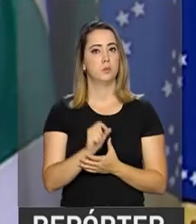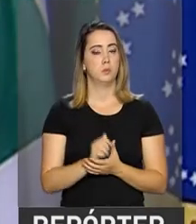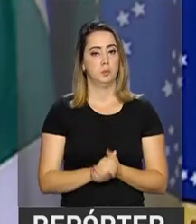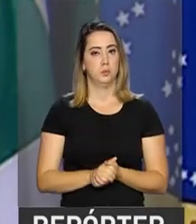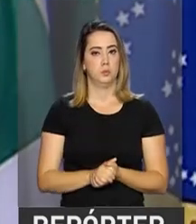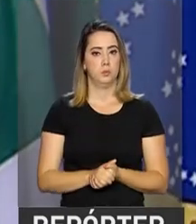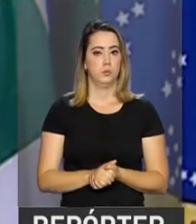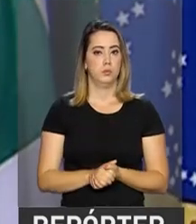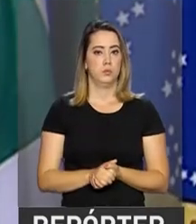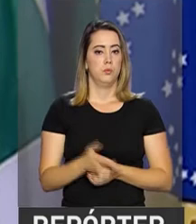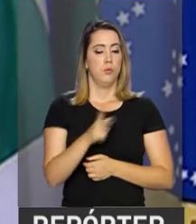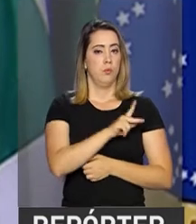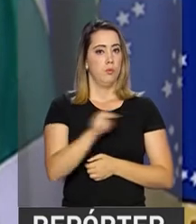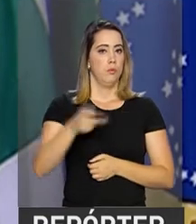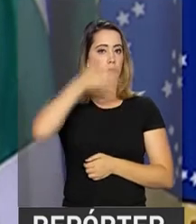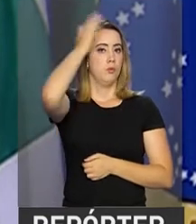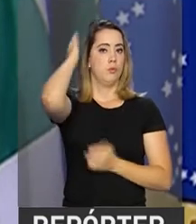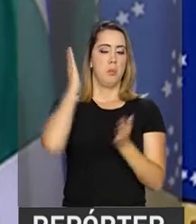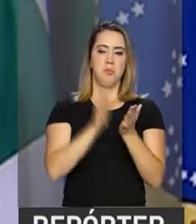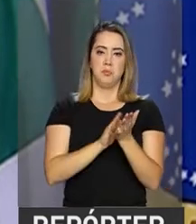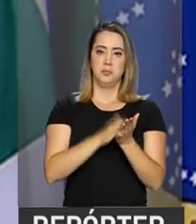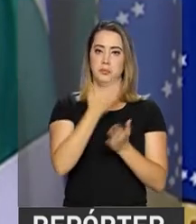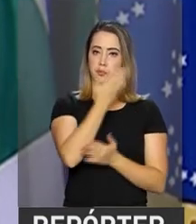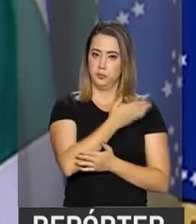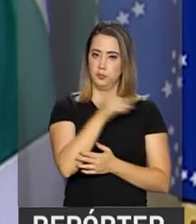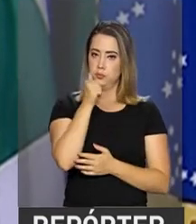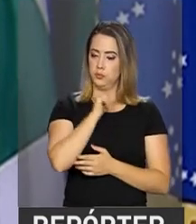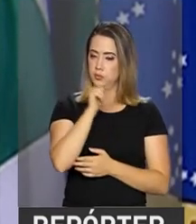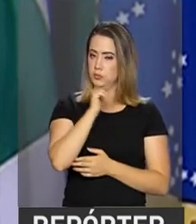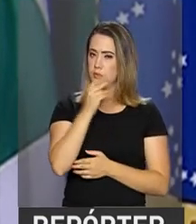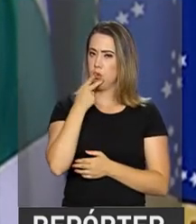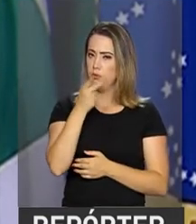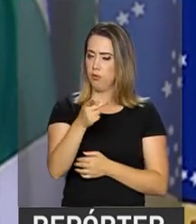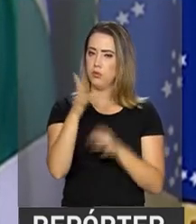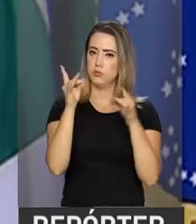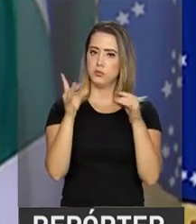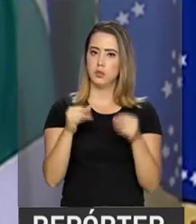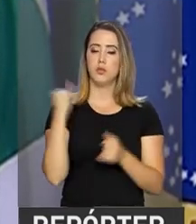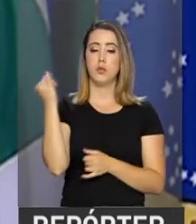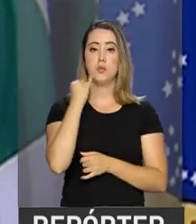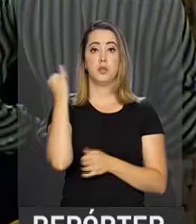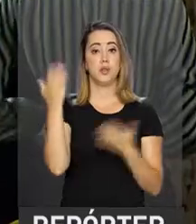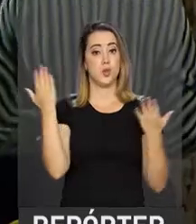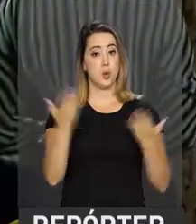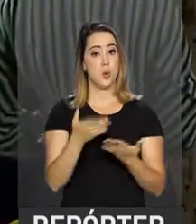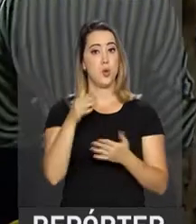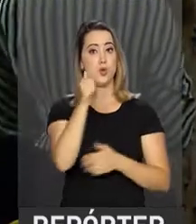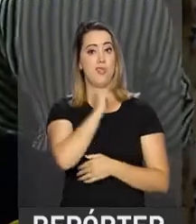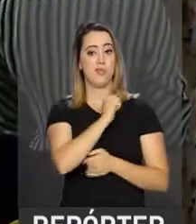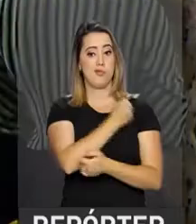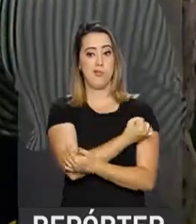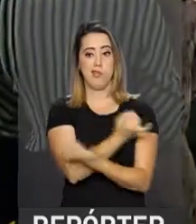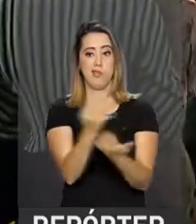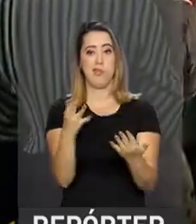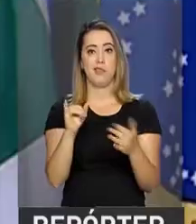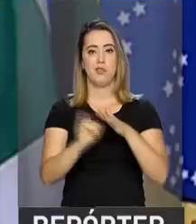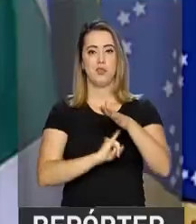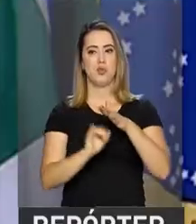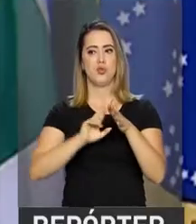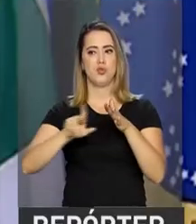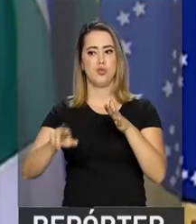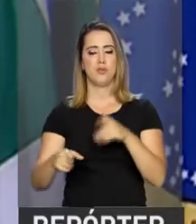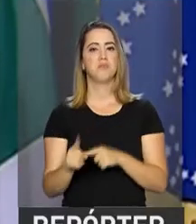O presidente Michel Temer parabenizou Raquel Dodge e destacou o papel da mulher frente às instituições brasileiras.